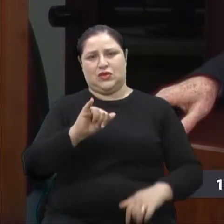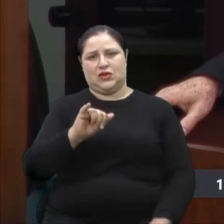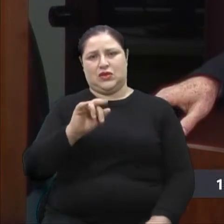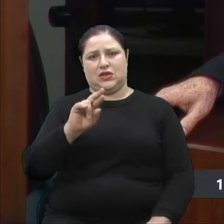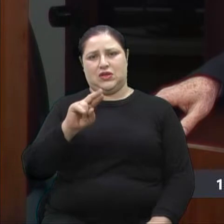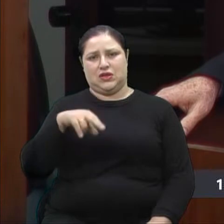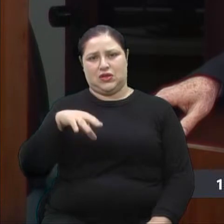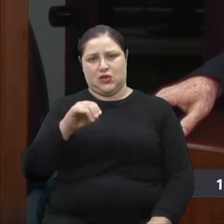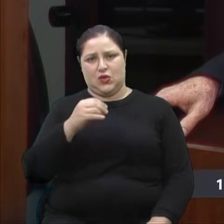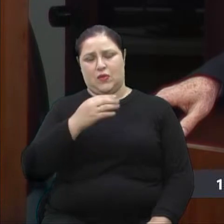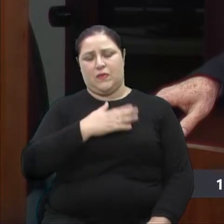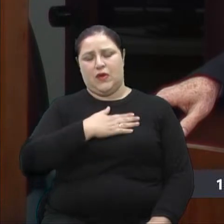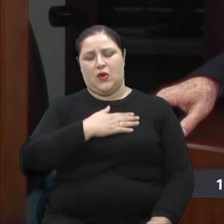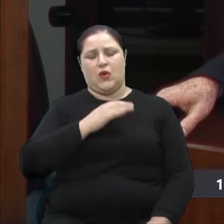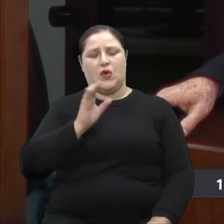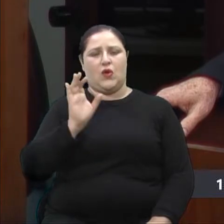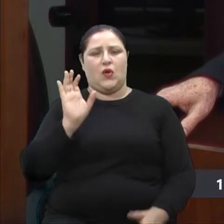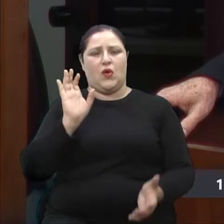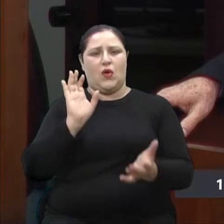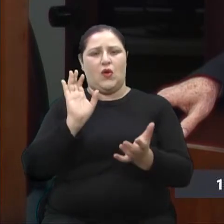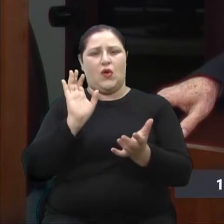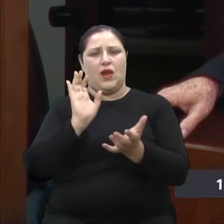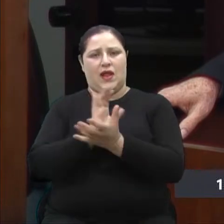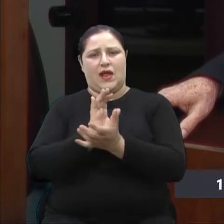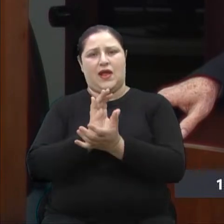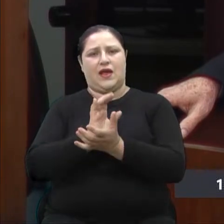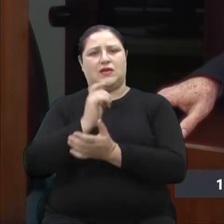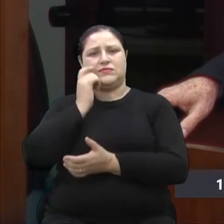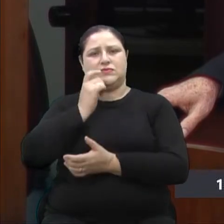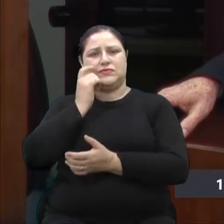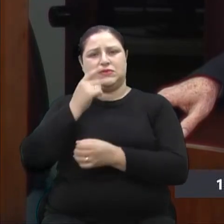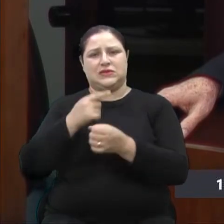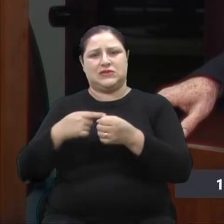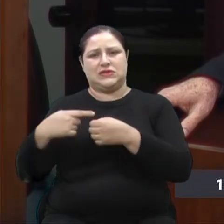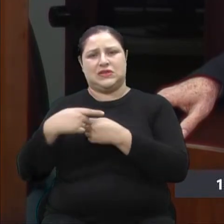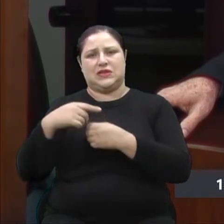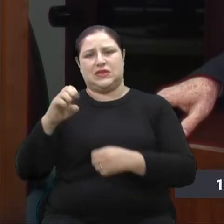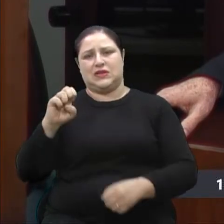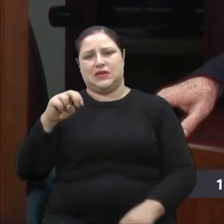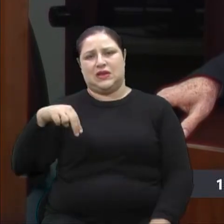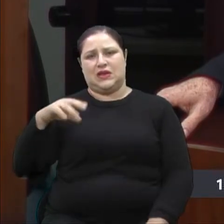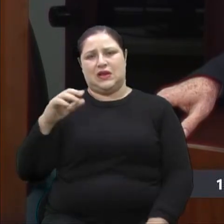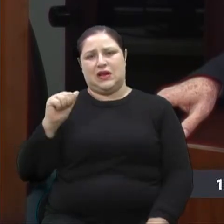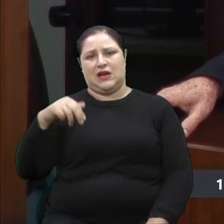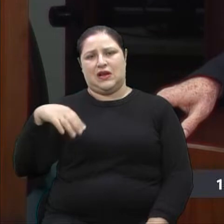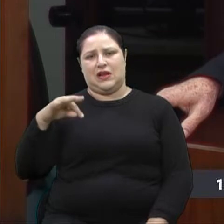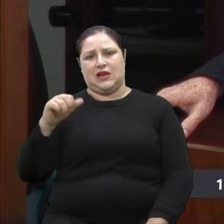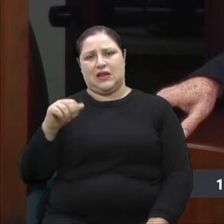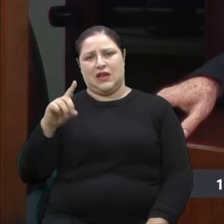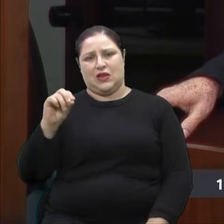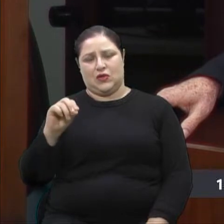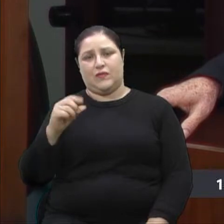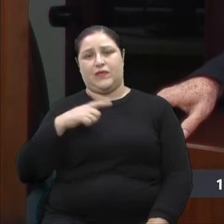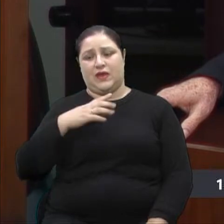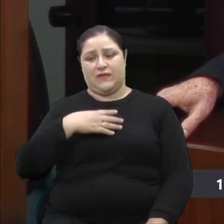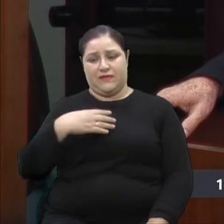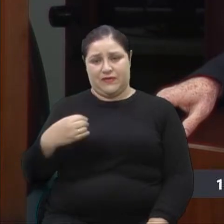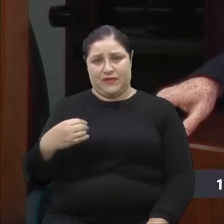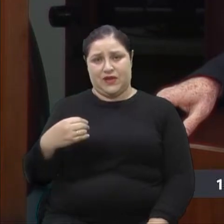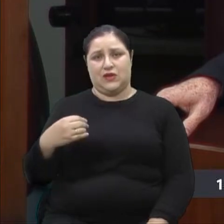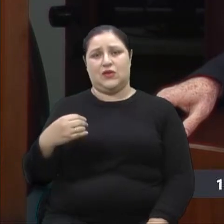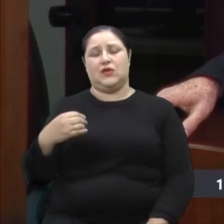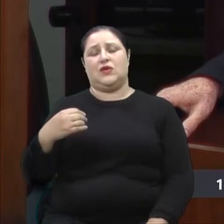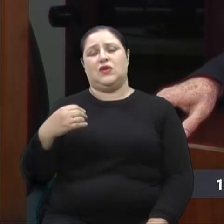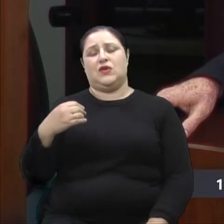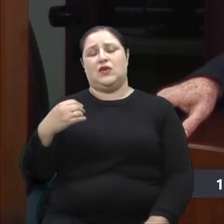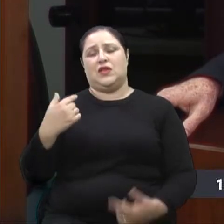meu colega cirurgião dentista de Encantado, pai do meu colega cirurgião dentista também, e hoje vereador